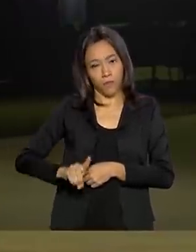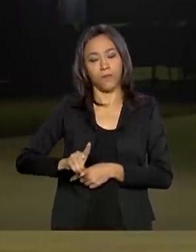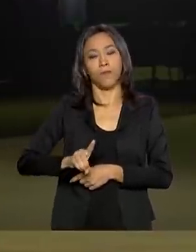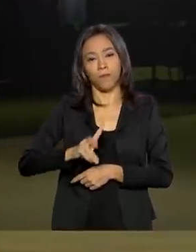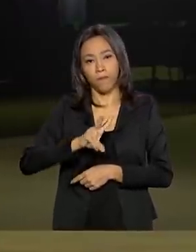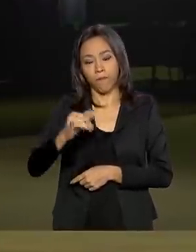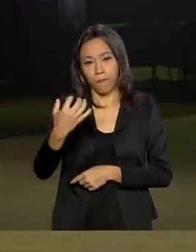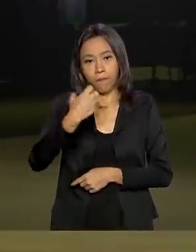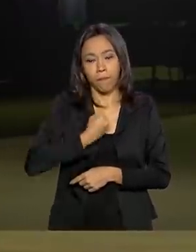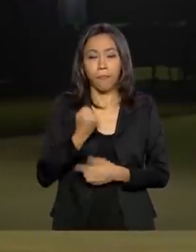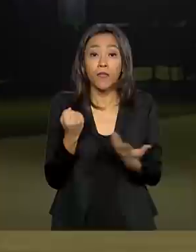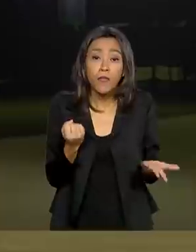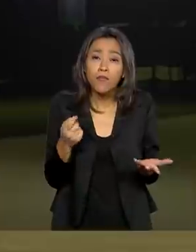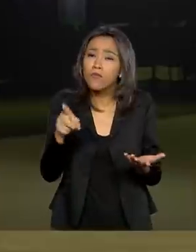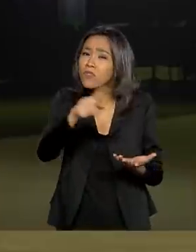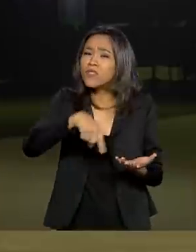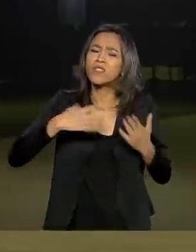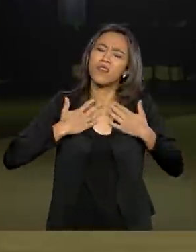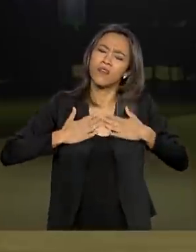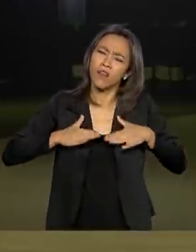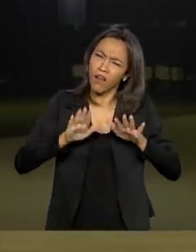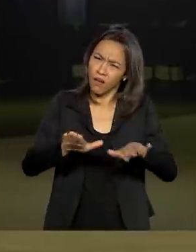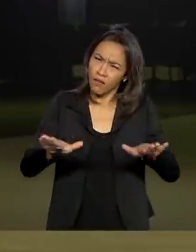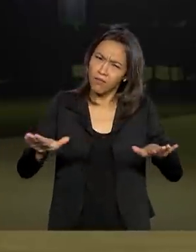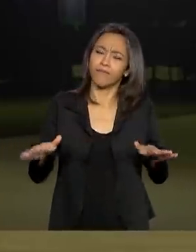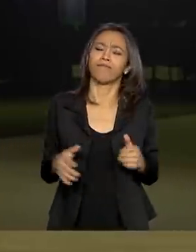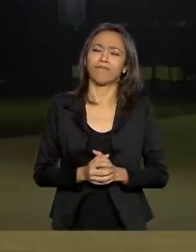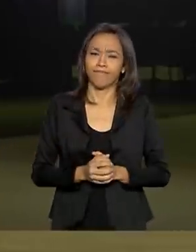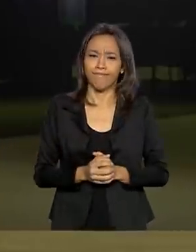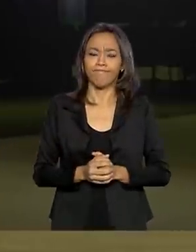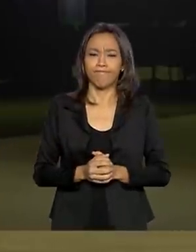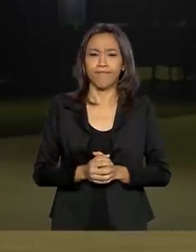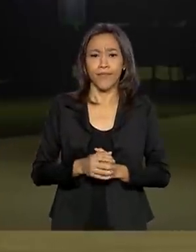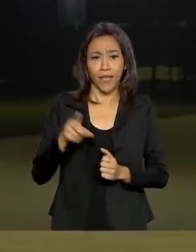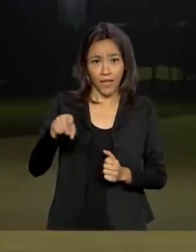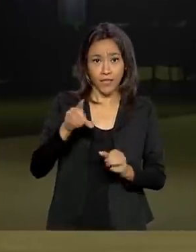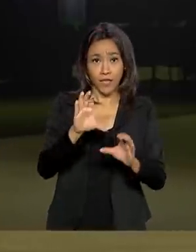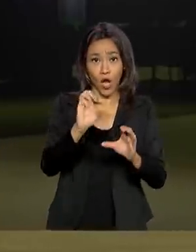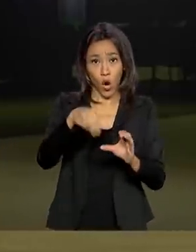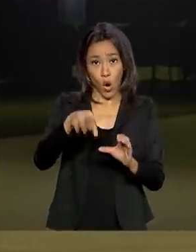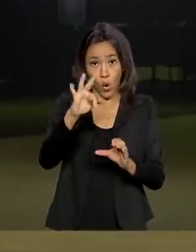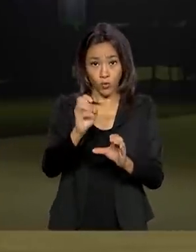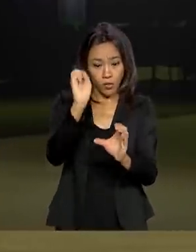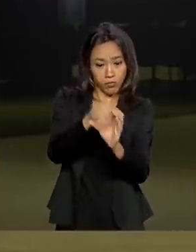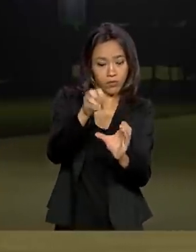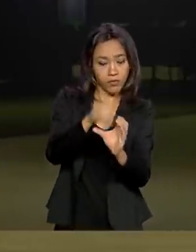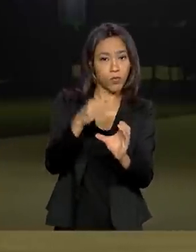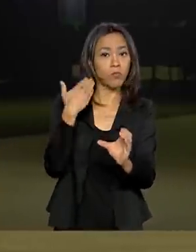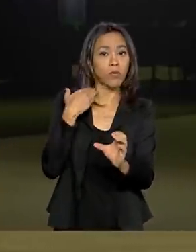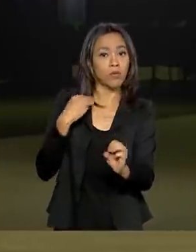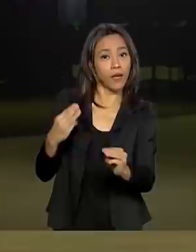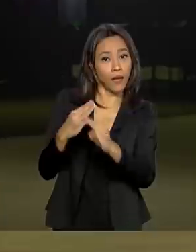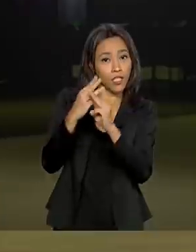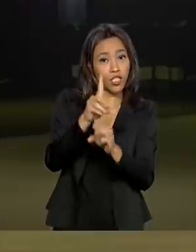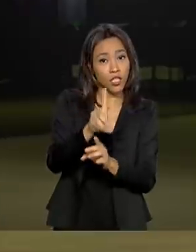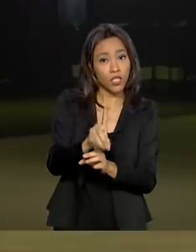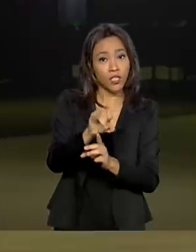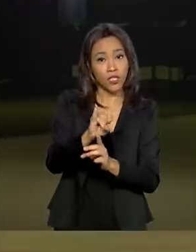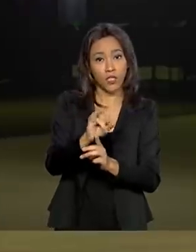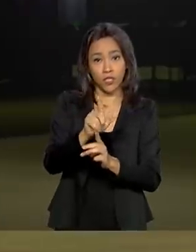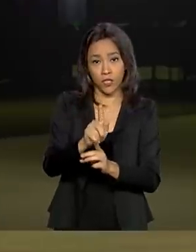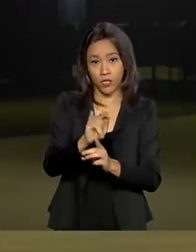então as pessoas fiquem tranquila, essa conta digital que a Caixa cria e o